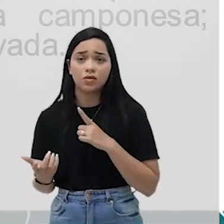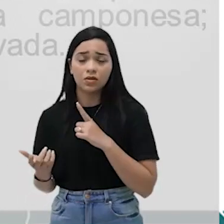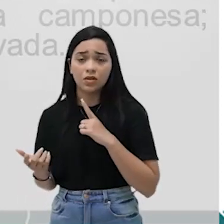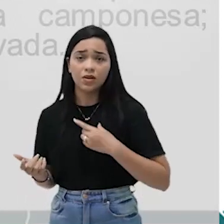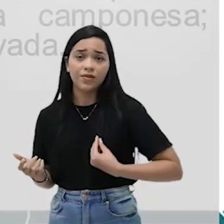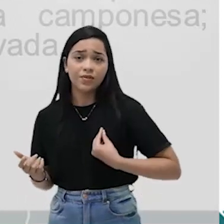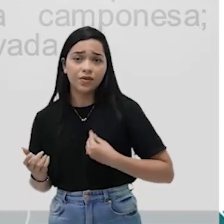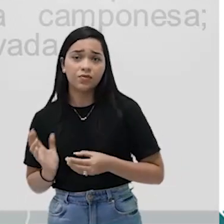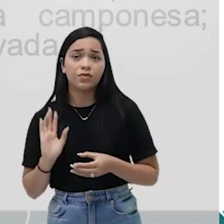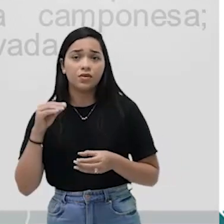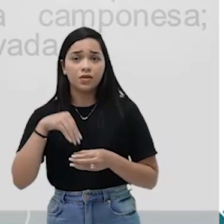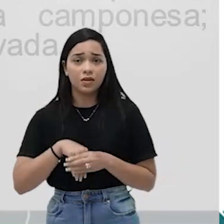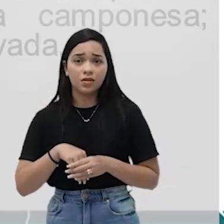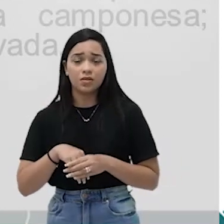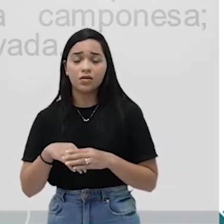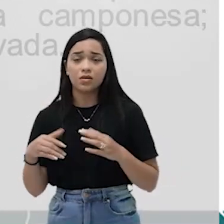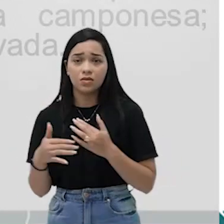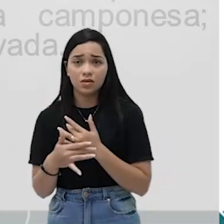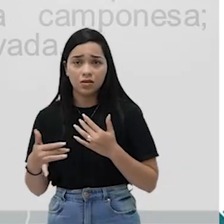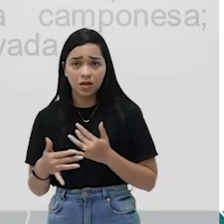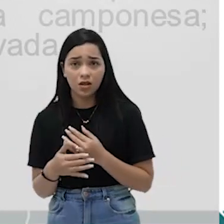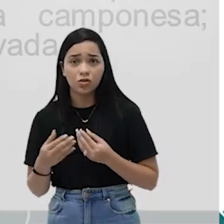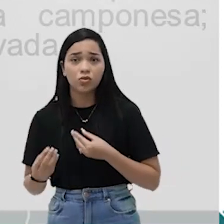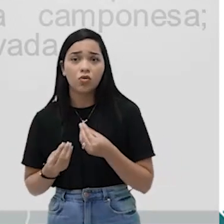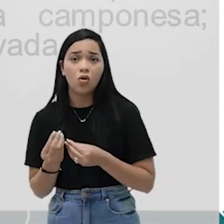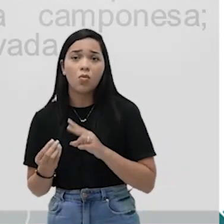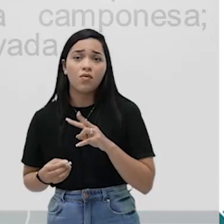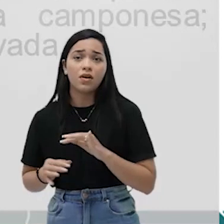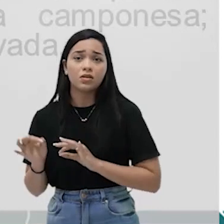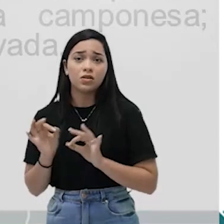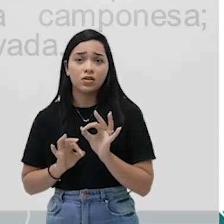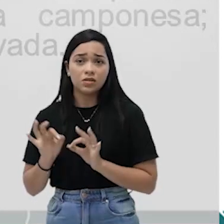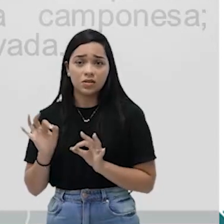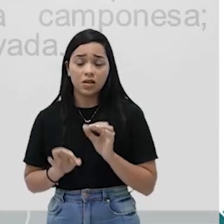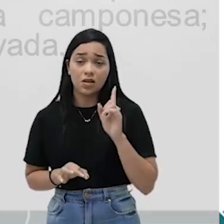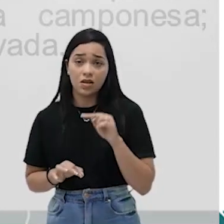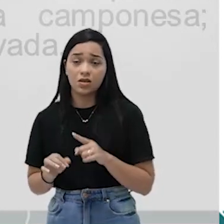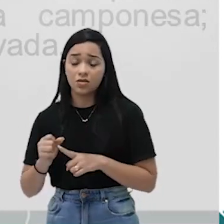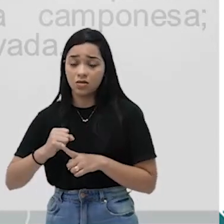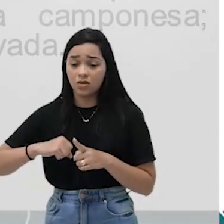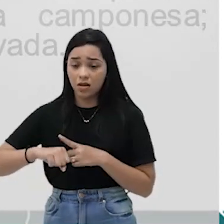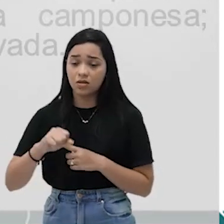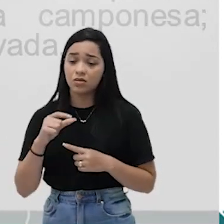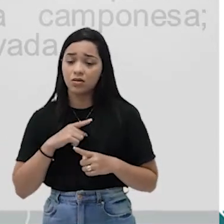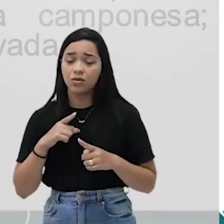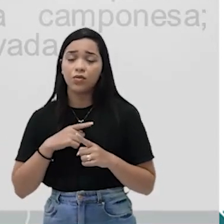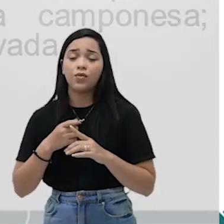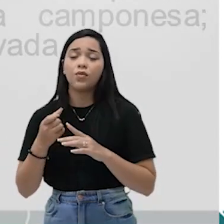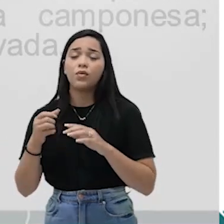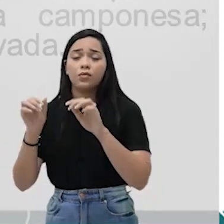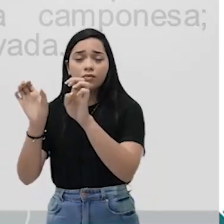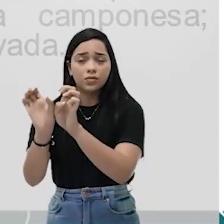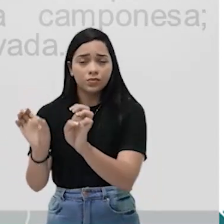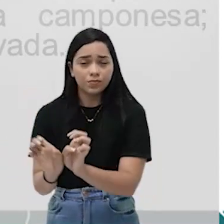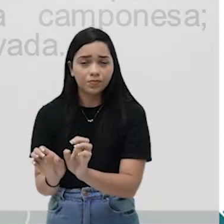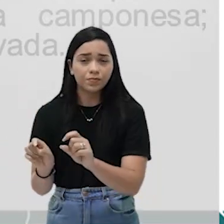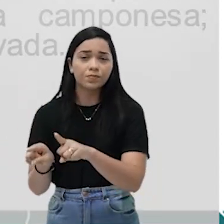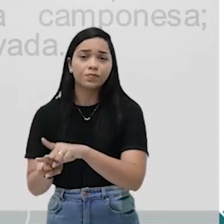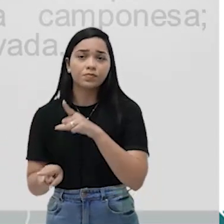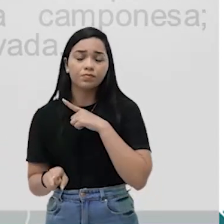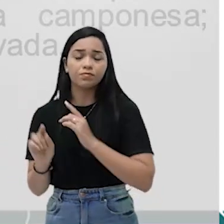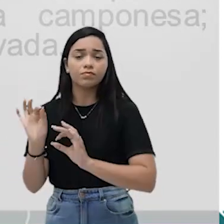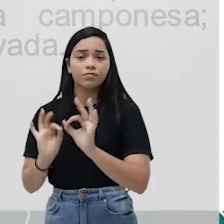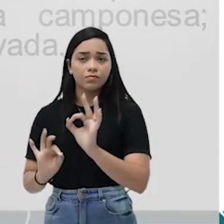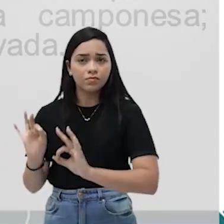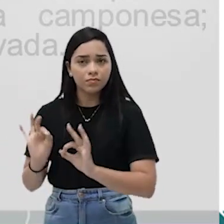presente dentro dessas sociedades. É a forma como elas se organizam. São sociedades que têm uma estrutura de